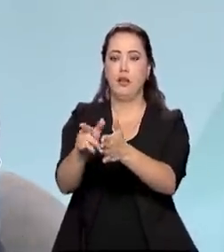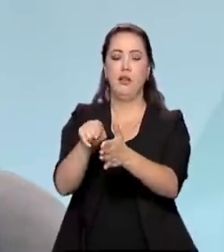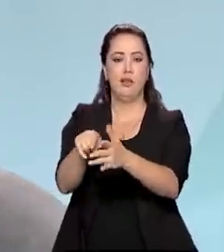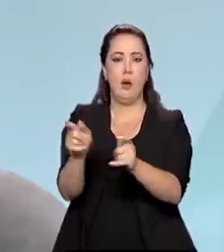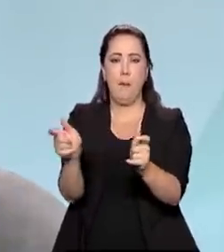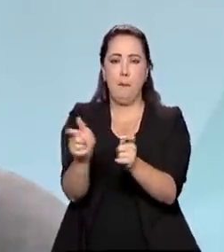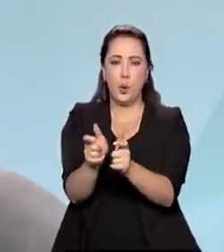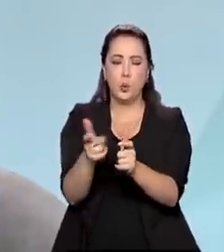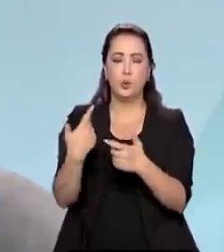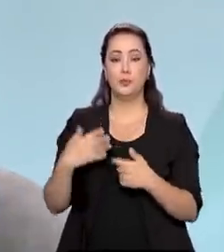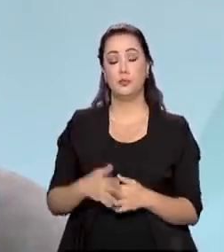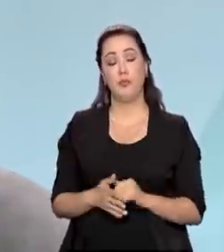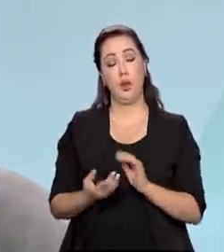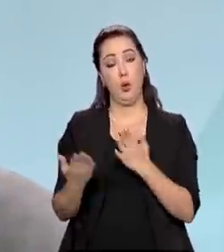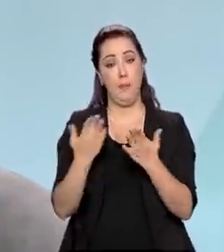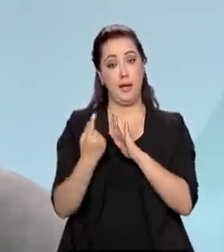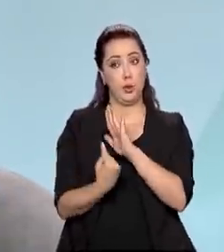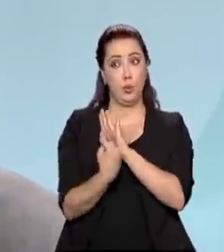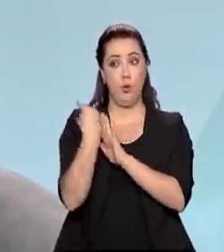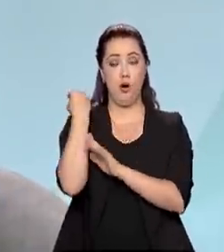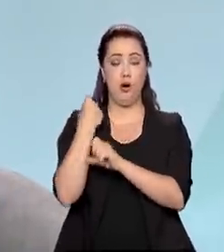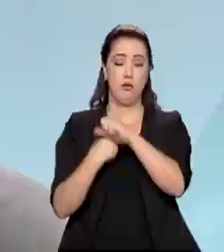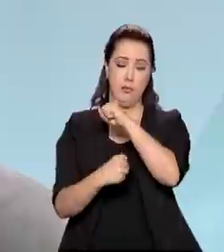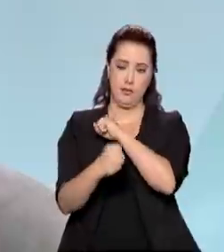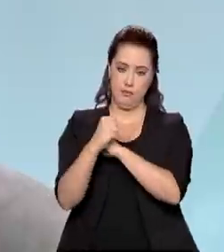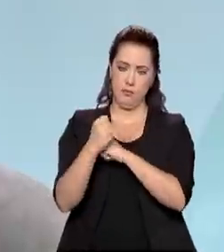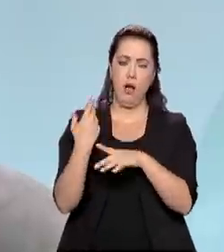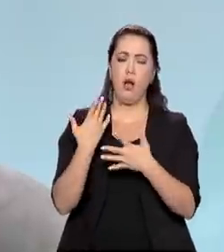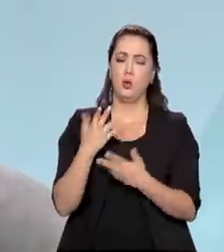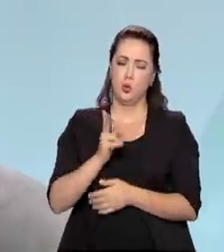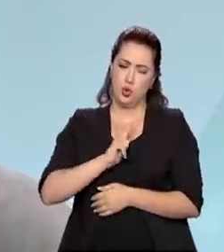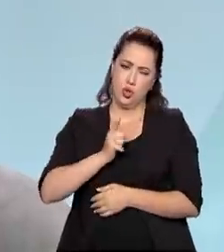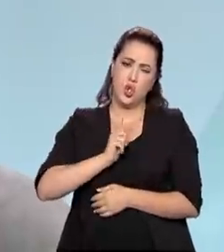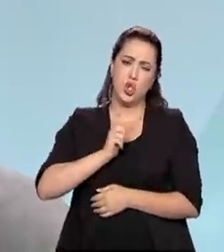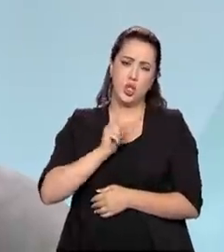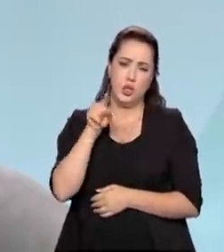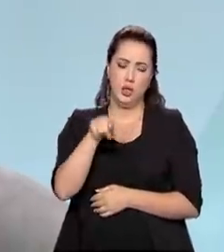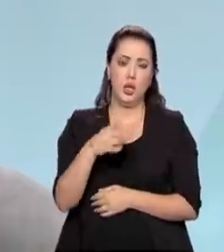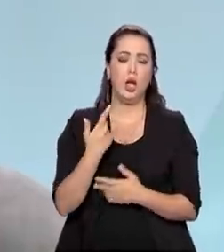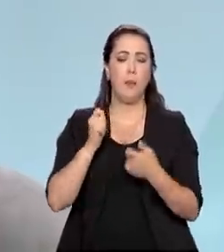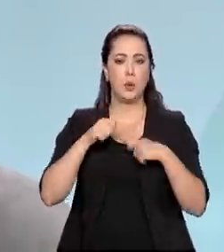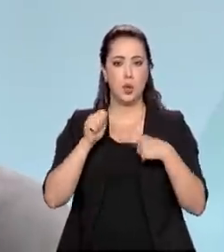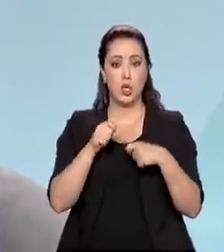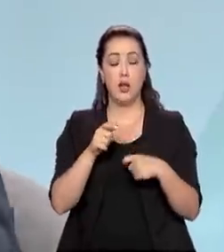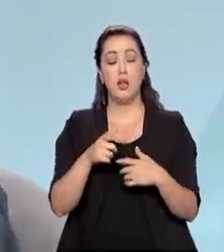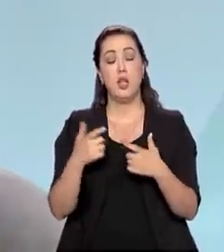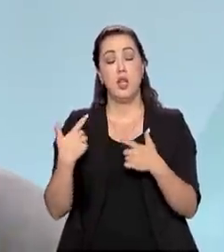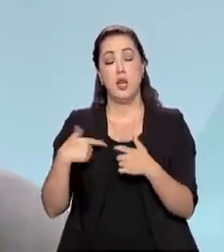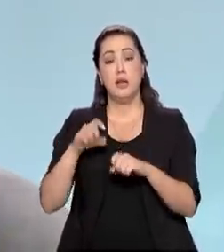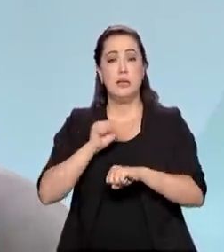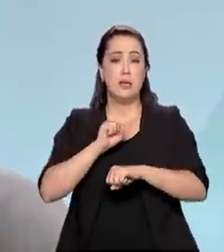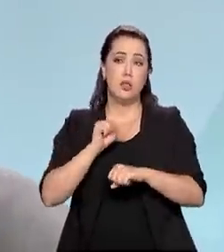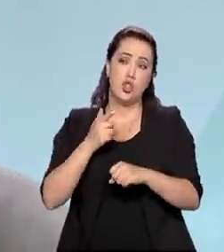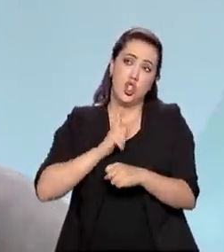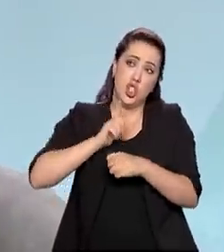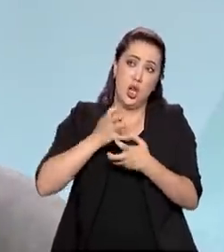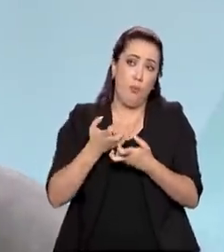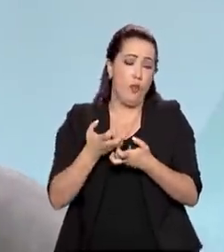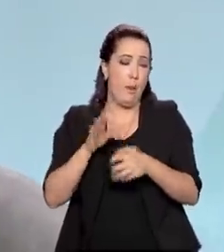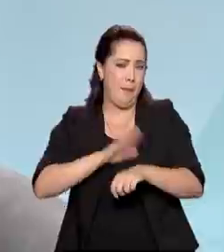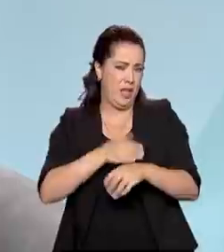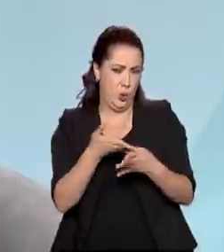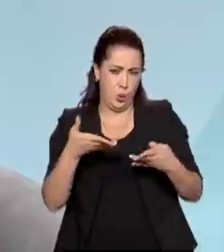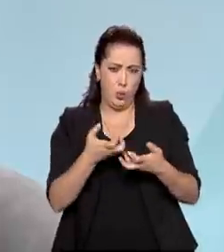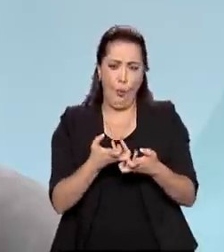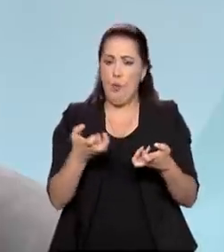reservatórios que conseguiam acumular águas para vários períodos sequenciais de seca, várias secas. Então, hoje